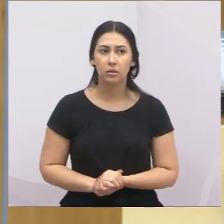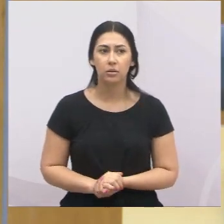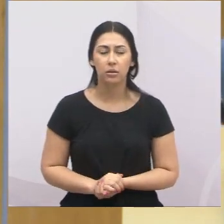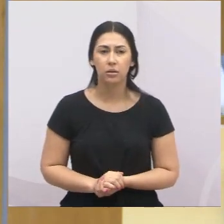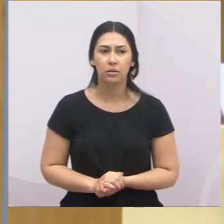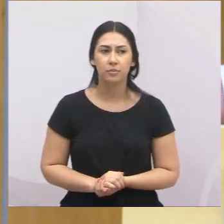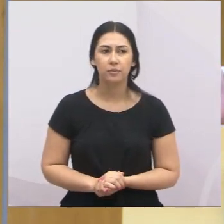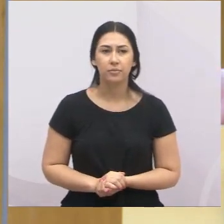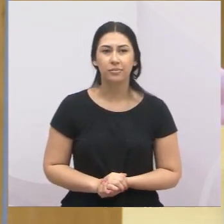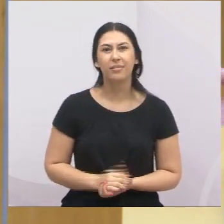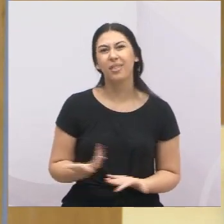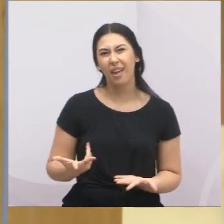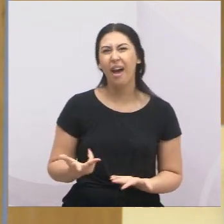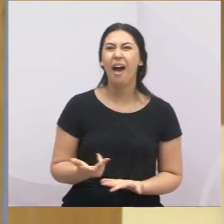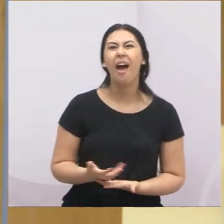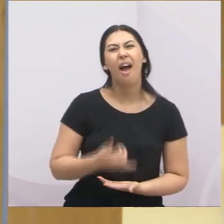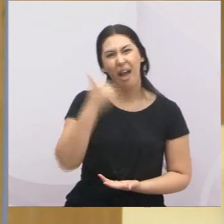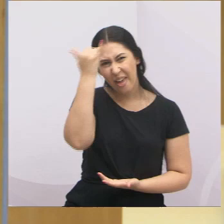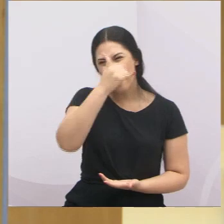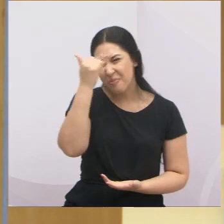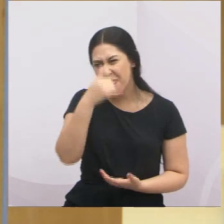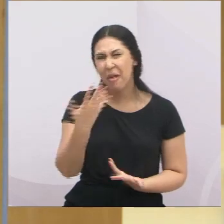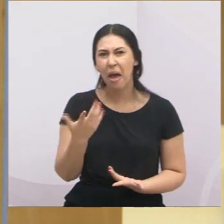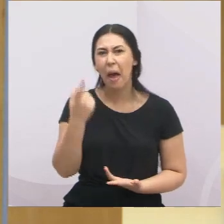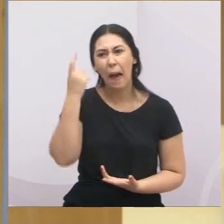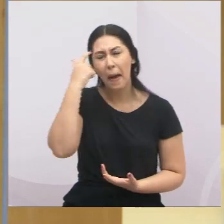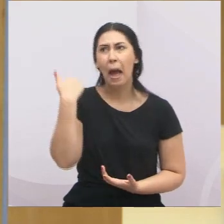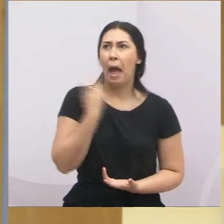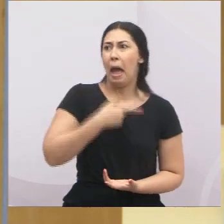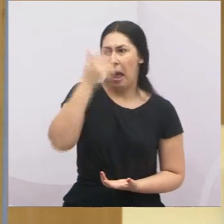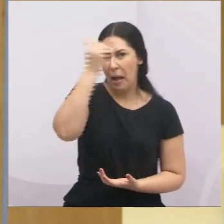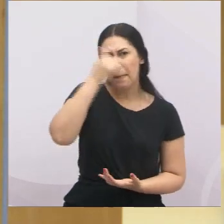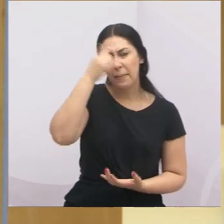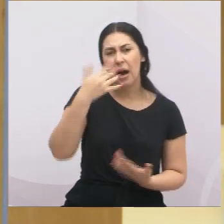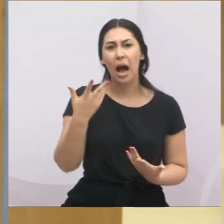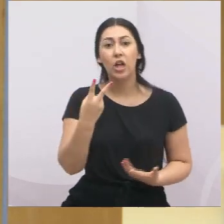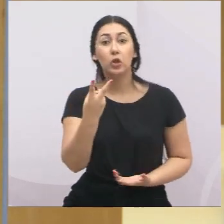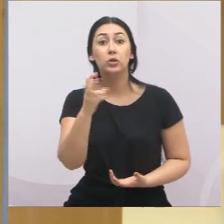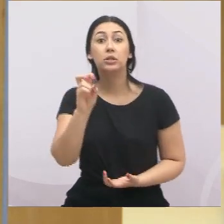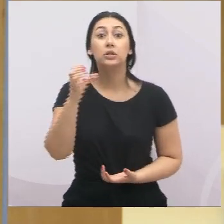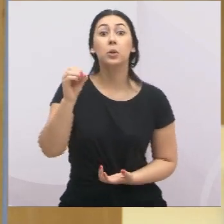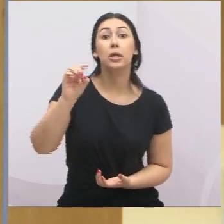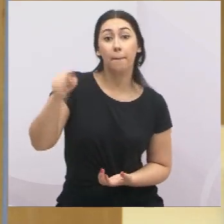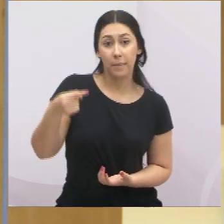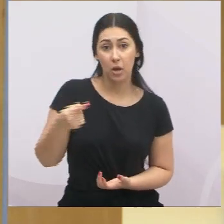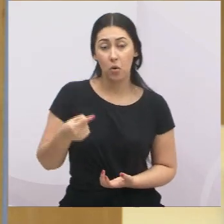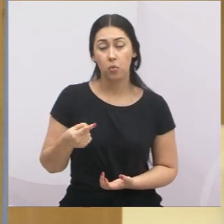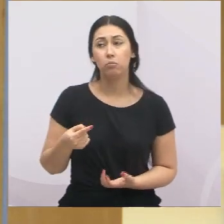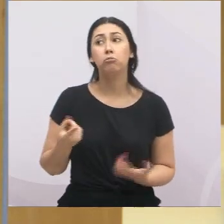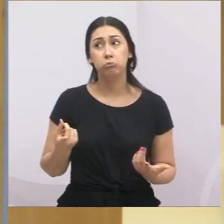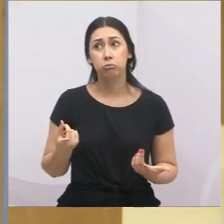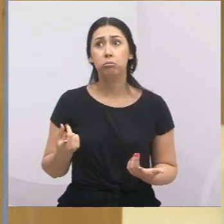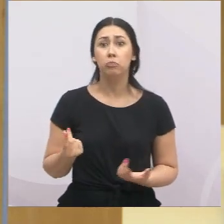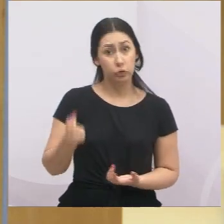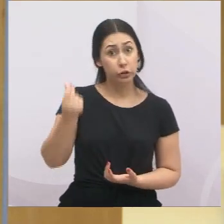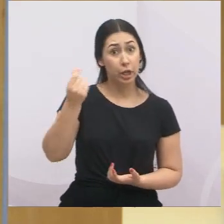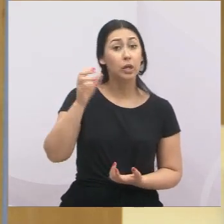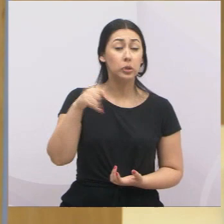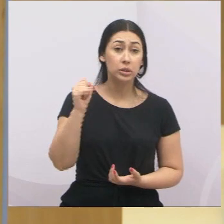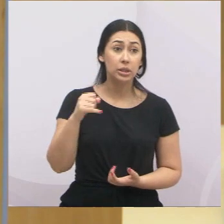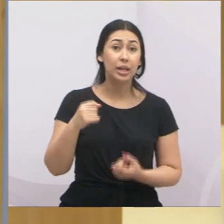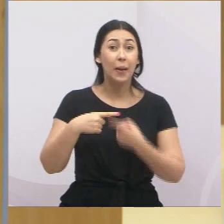É achar que a gente é trouxa. Isso é dinheiro, 250 mil é uma quantia importante, é. Mas é dinheiro de pinga